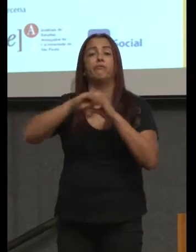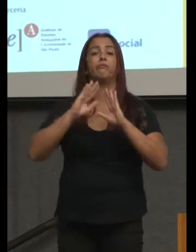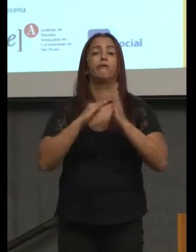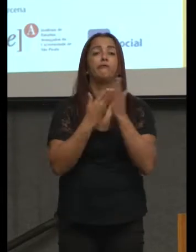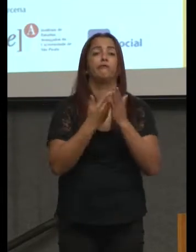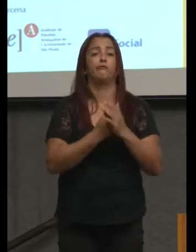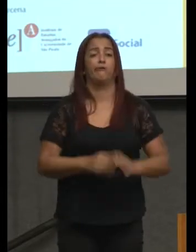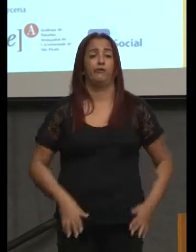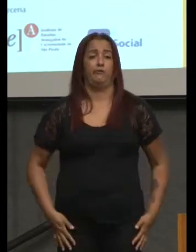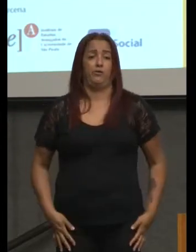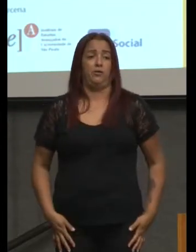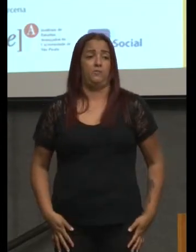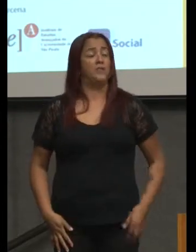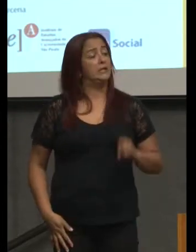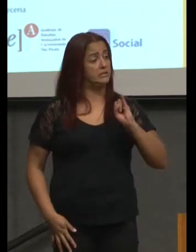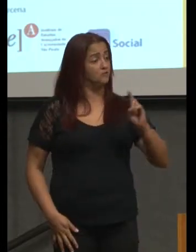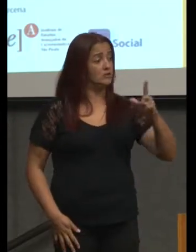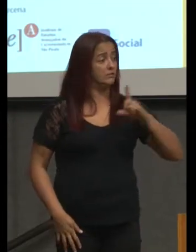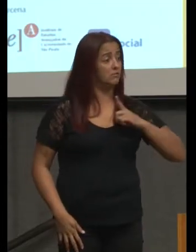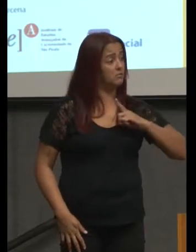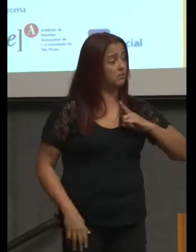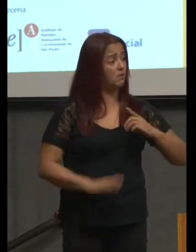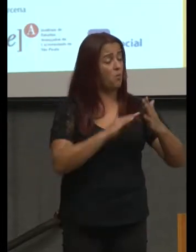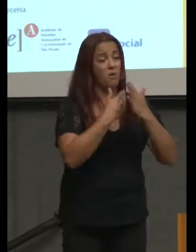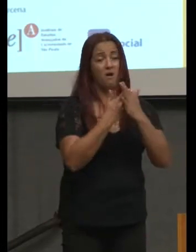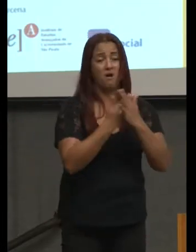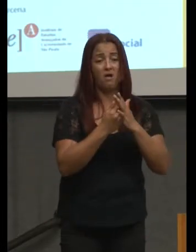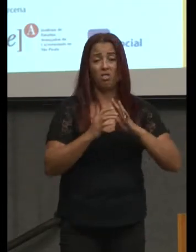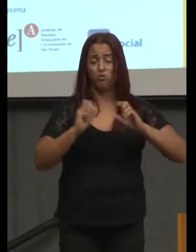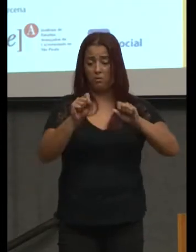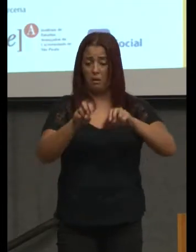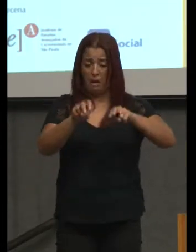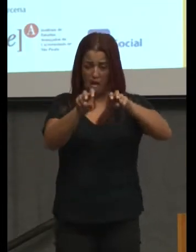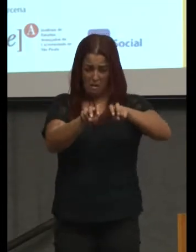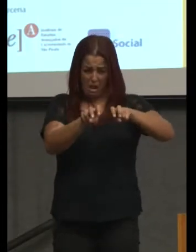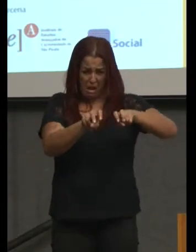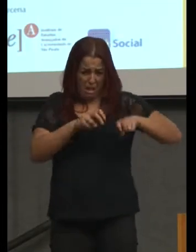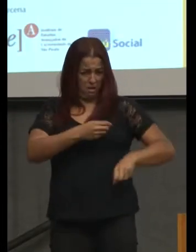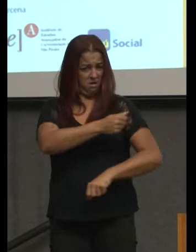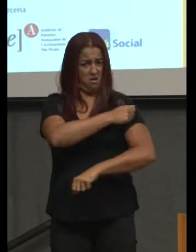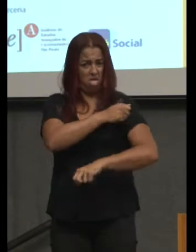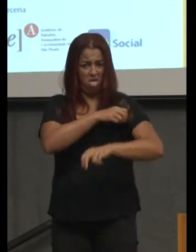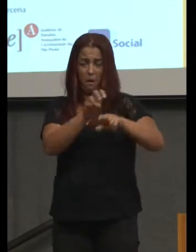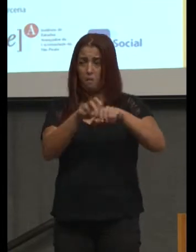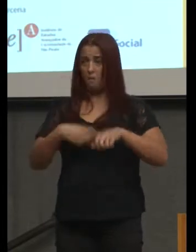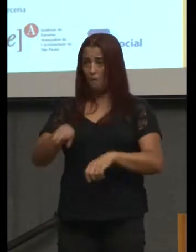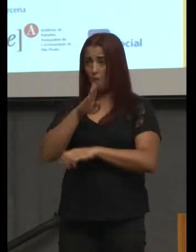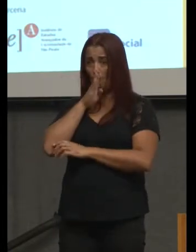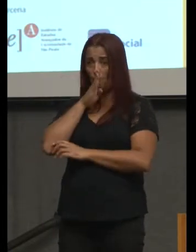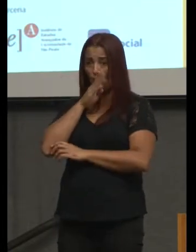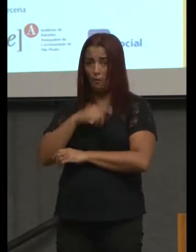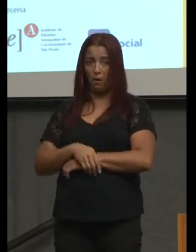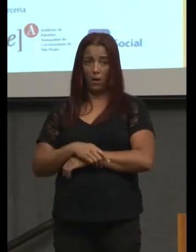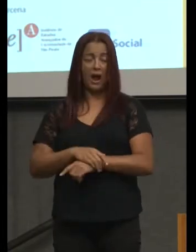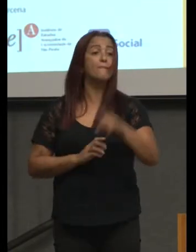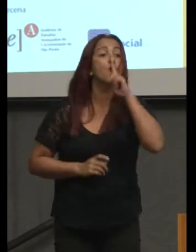se você tem uma aula que é uma porção de estudantes perfilados, ouvindo quieto, cala a boca, moleque,